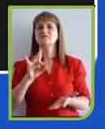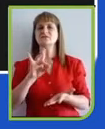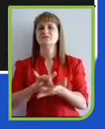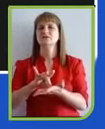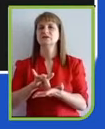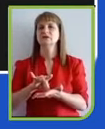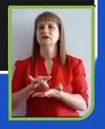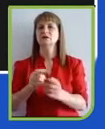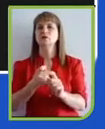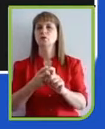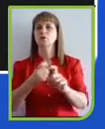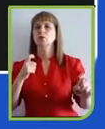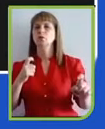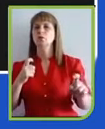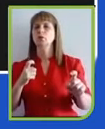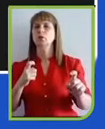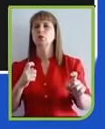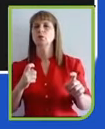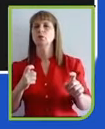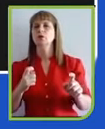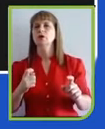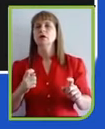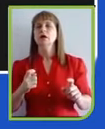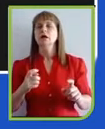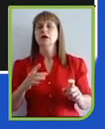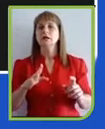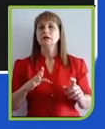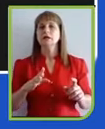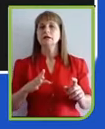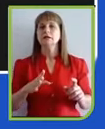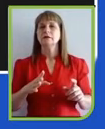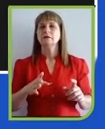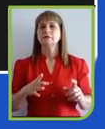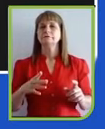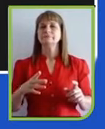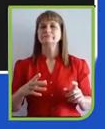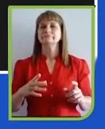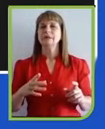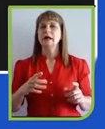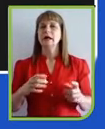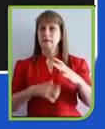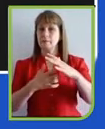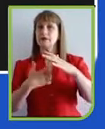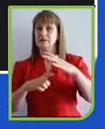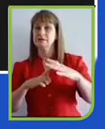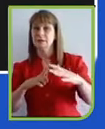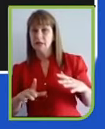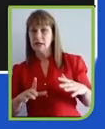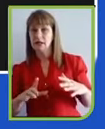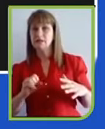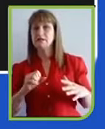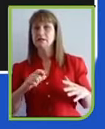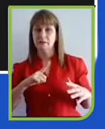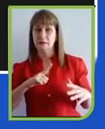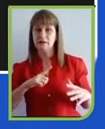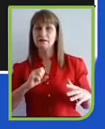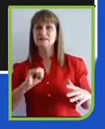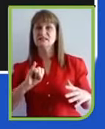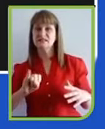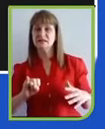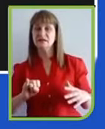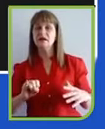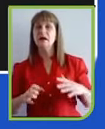vier em prejuízo de pessoas e meio ambiente. Então, daqui por diante, o único lucro aceito legítimo